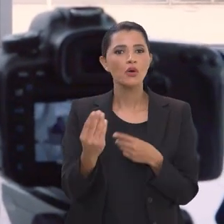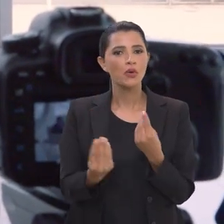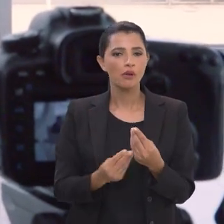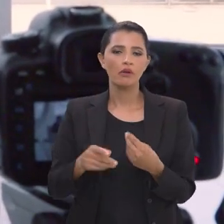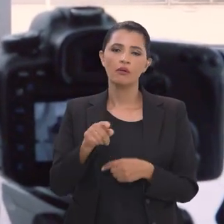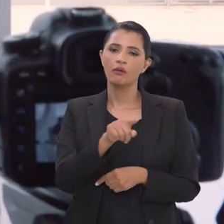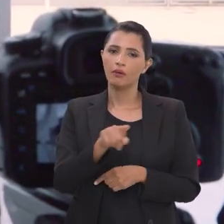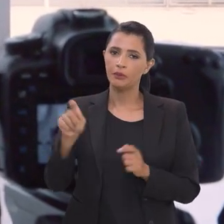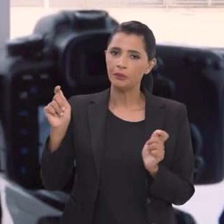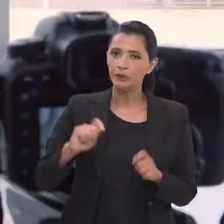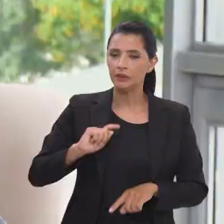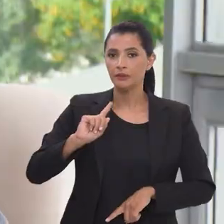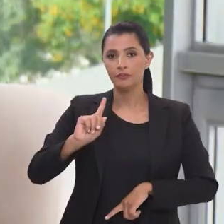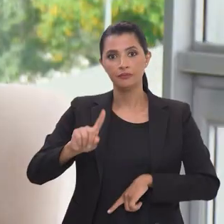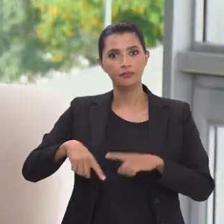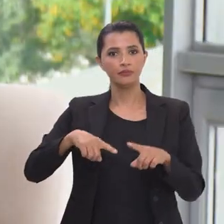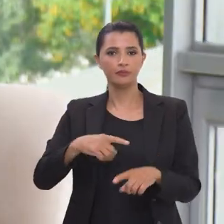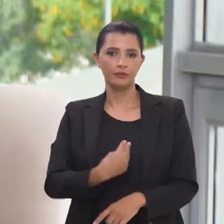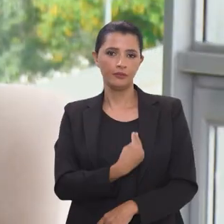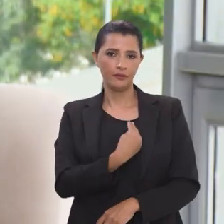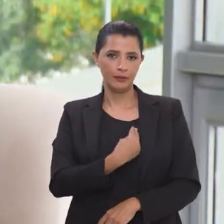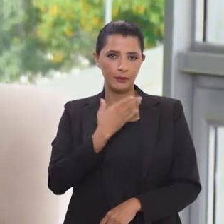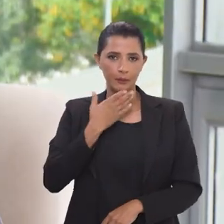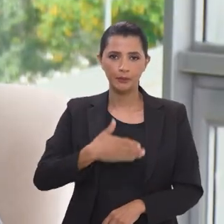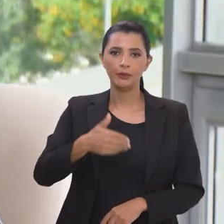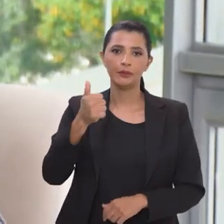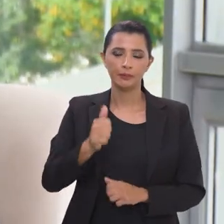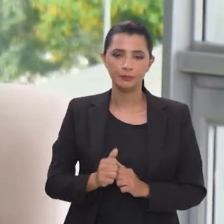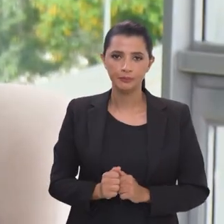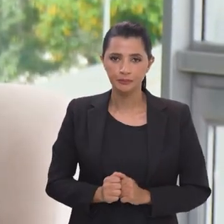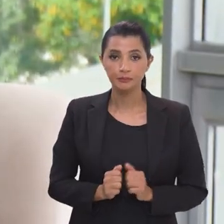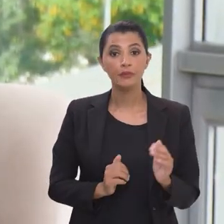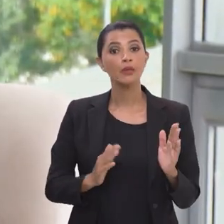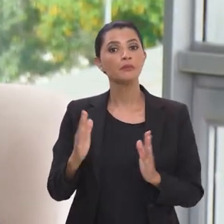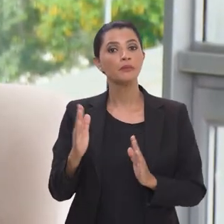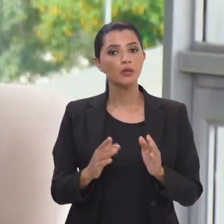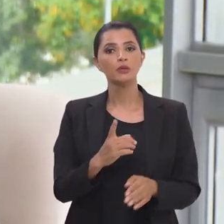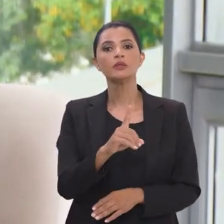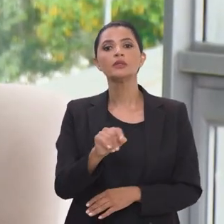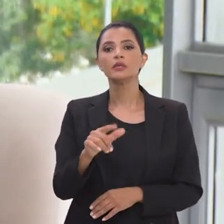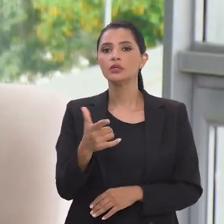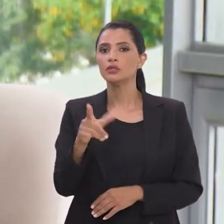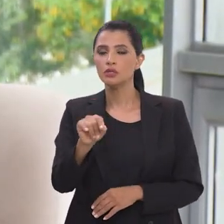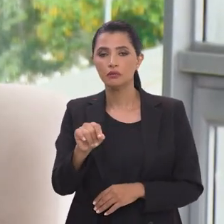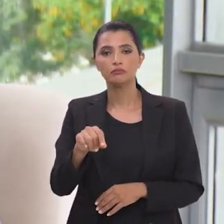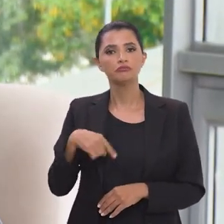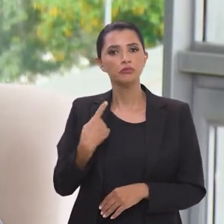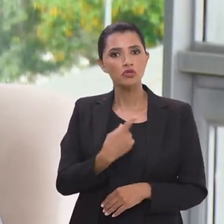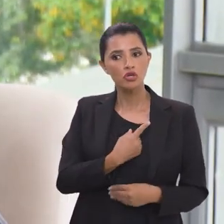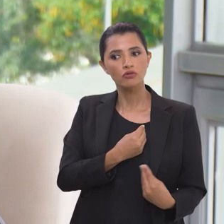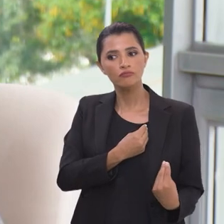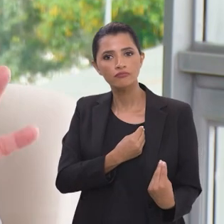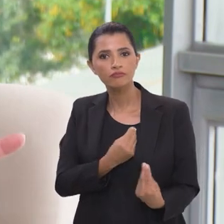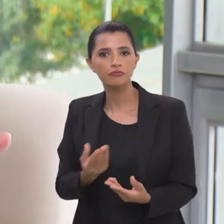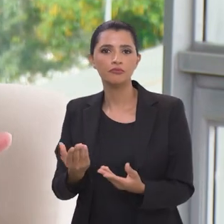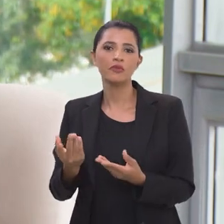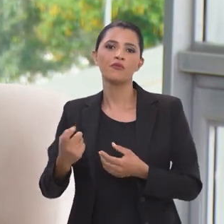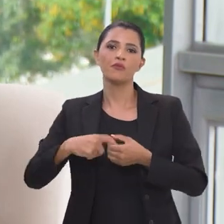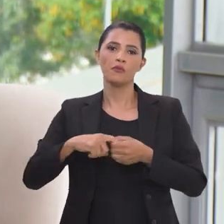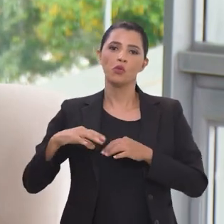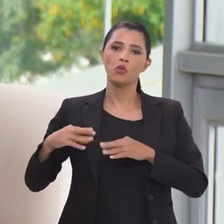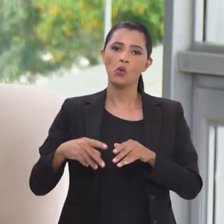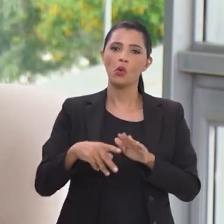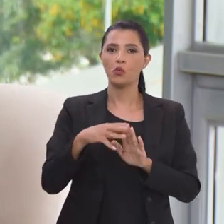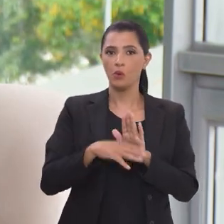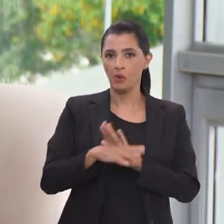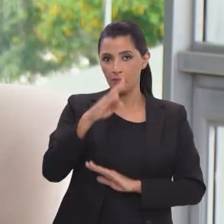para que as pessoas pudessem viver melhor. Nesses 100 dias, praticamente nós devolvemos todos os principais